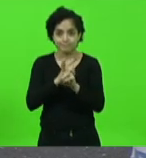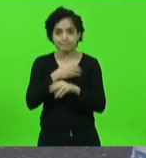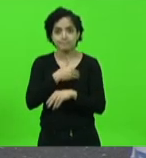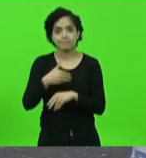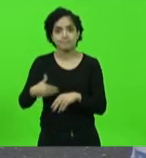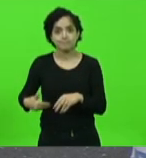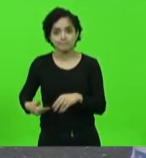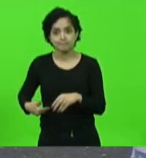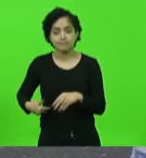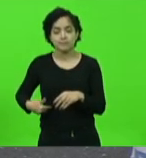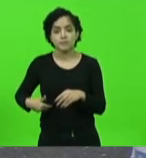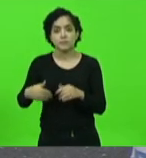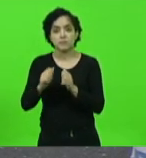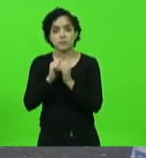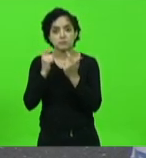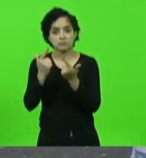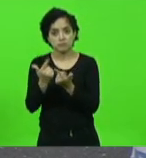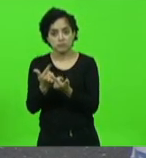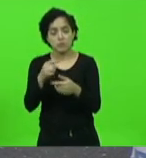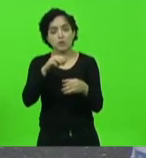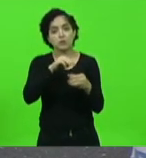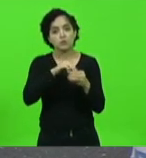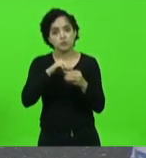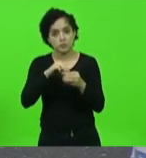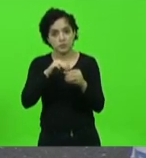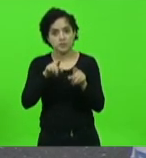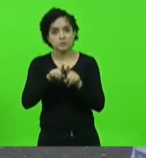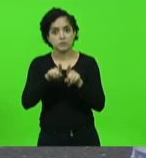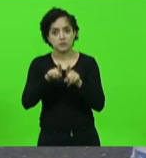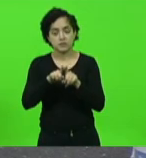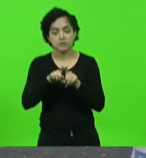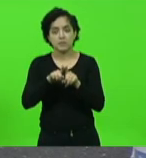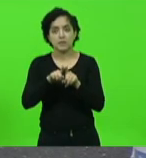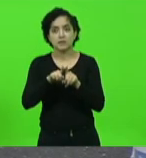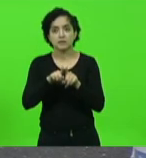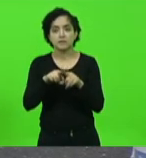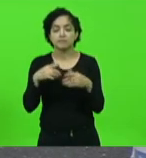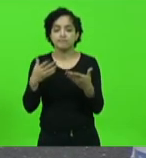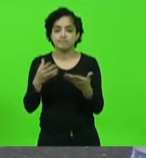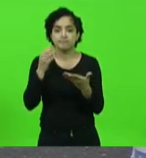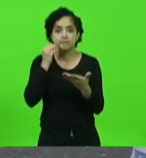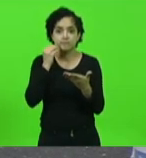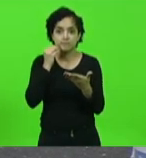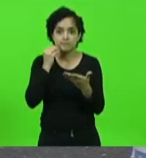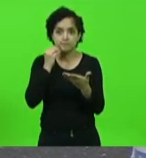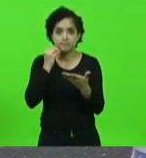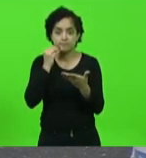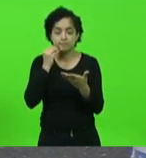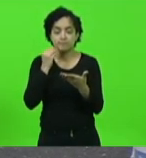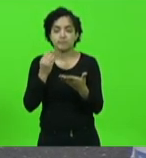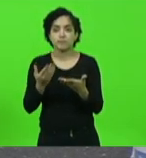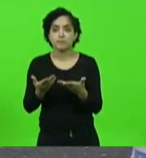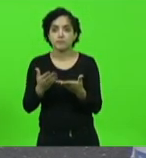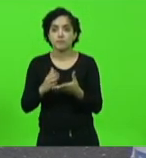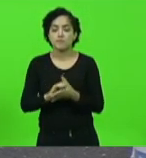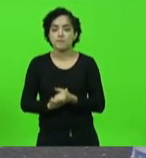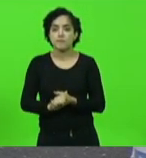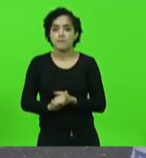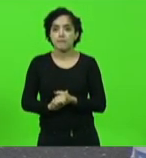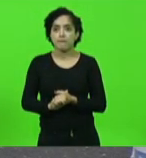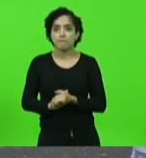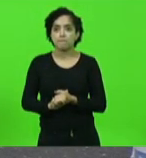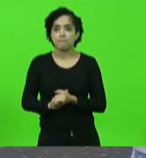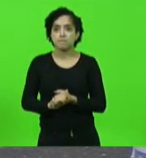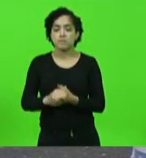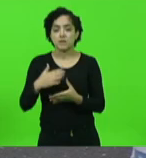com esta casa e com os municípios de Santa Catarina e claro não poderia encerrar a